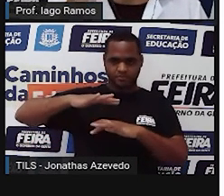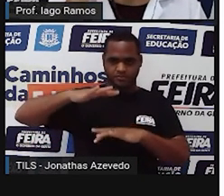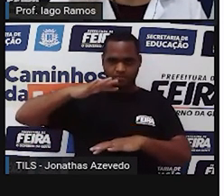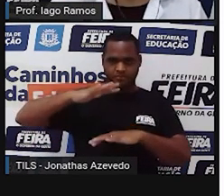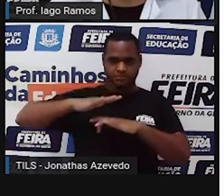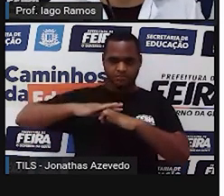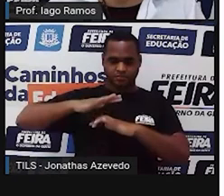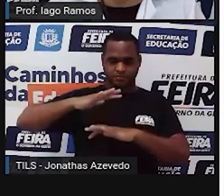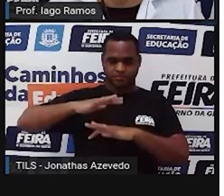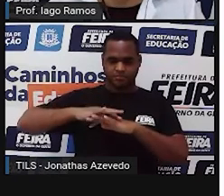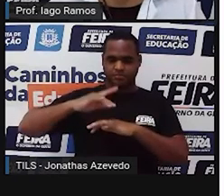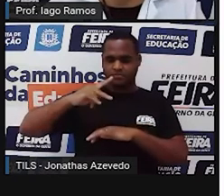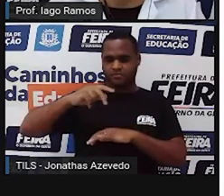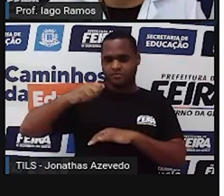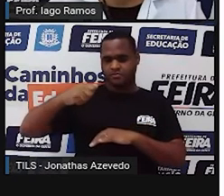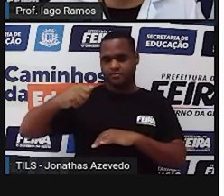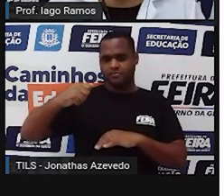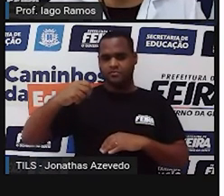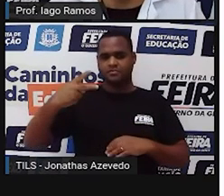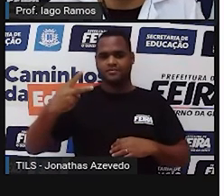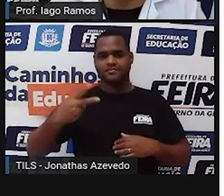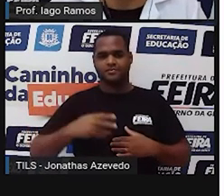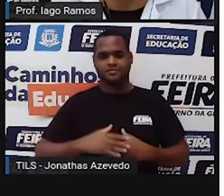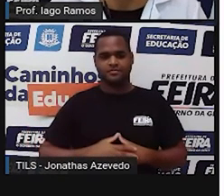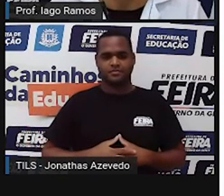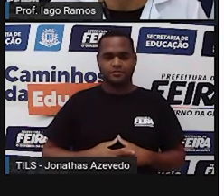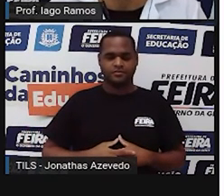da usina de Paulo Afonso 2, certo?